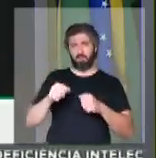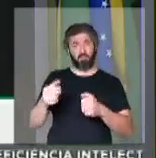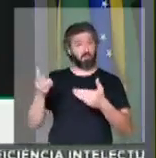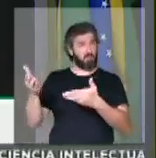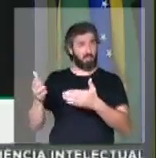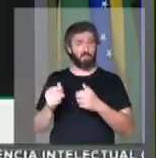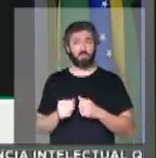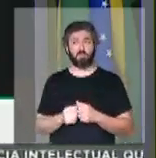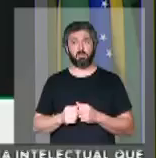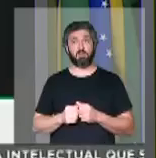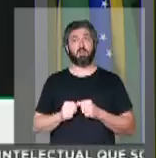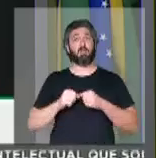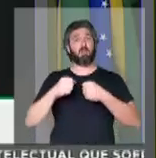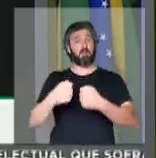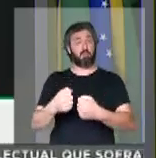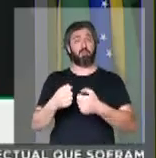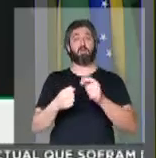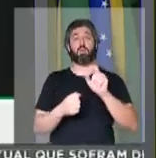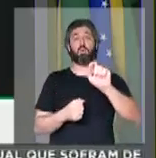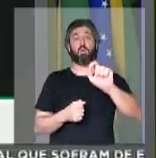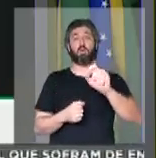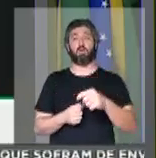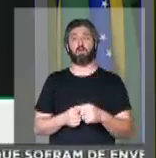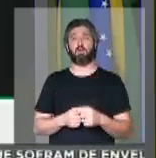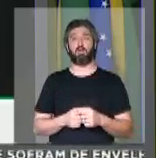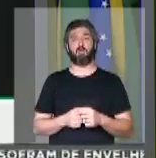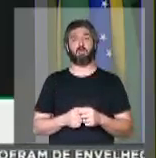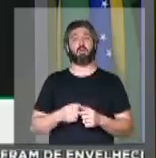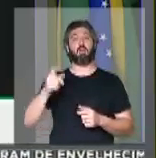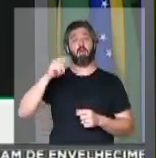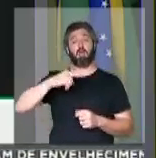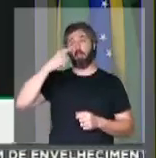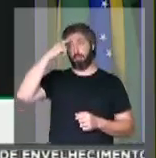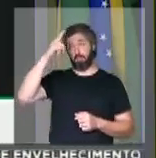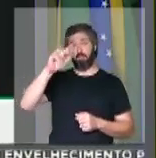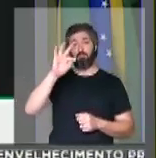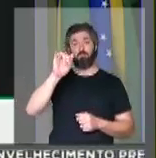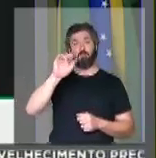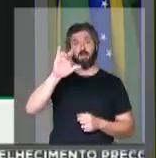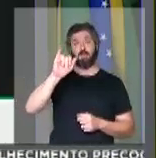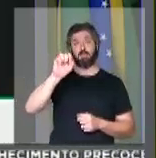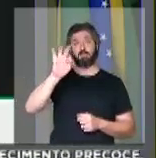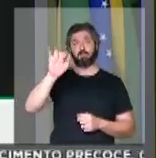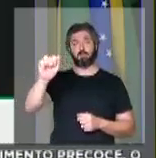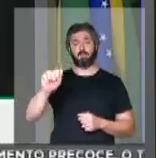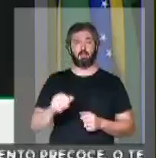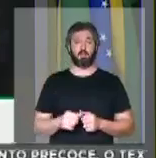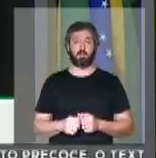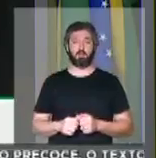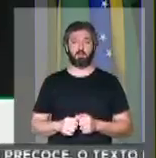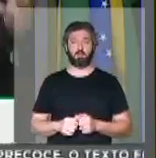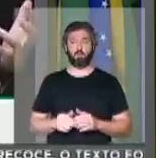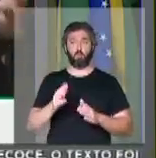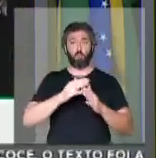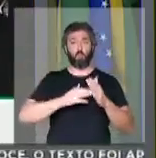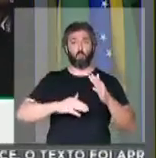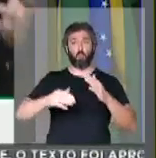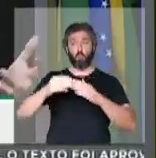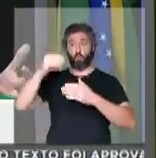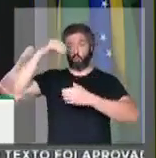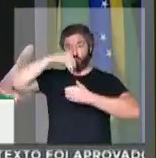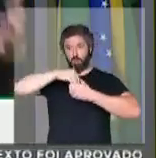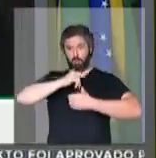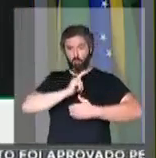defendendo. Está defendendo, ao fundo, uma ideia fascista, que é colocar tudo